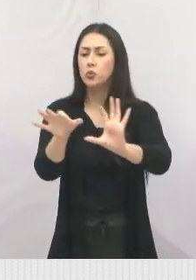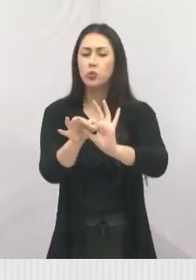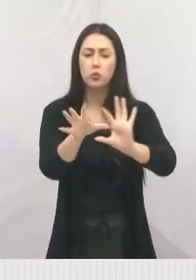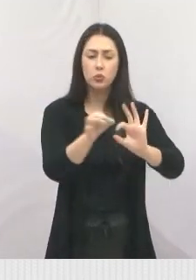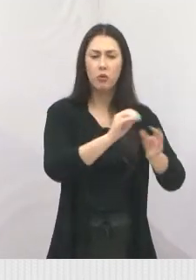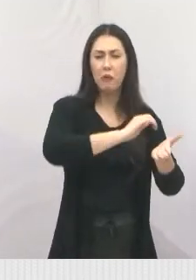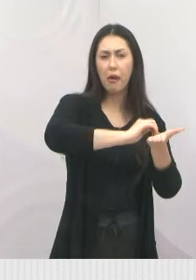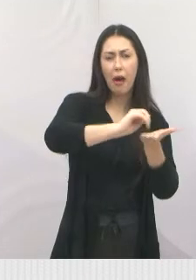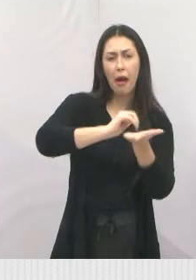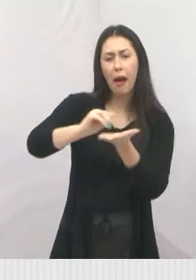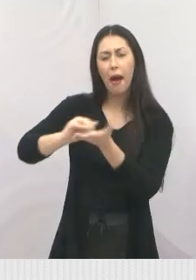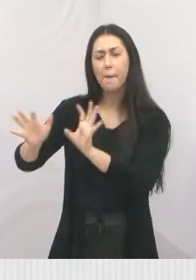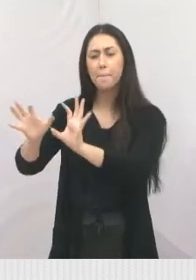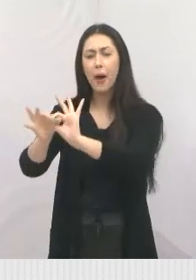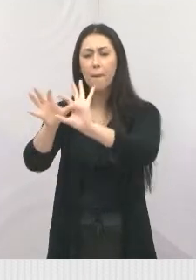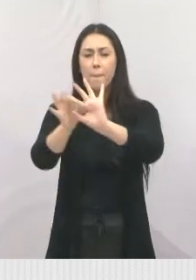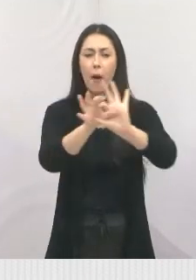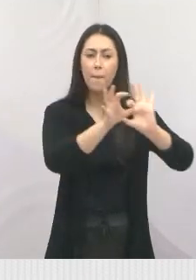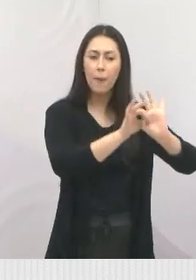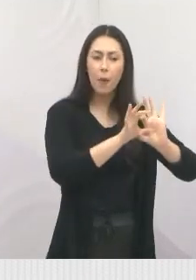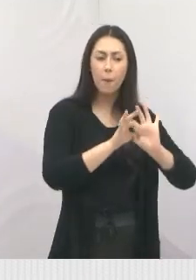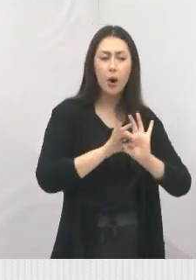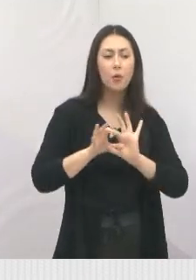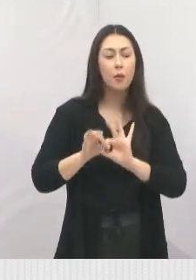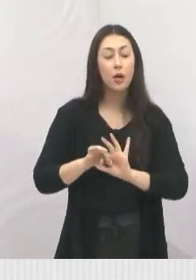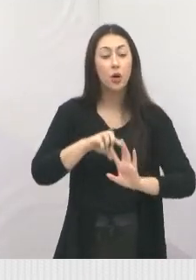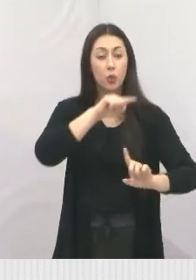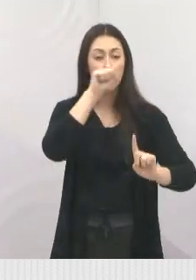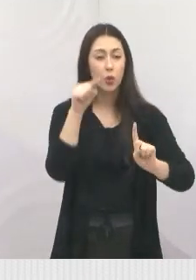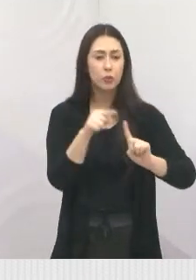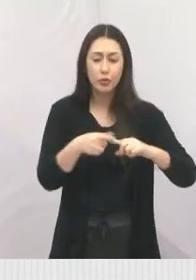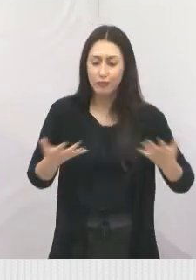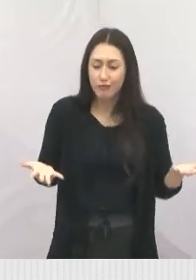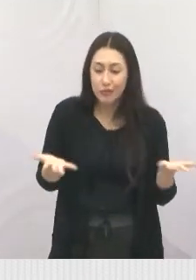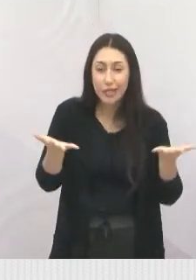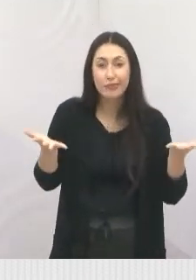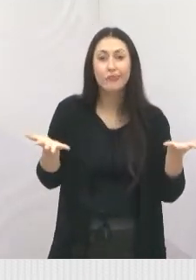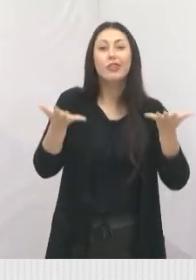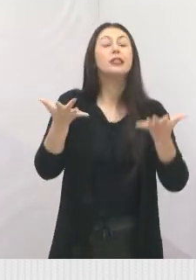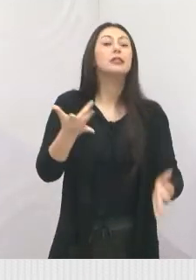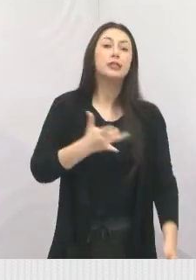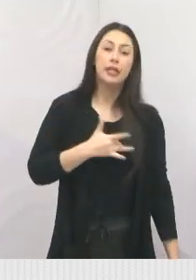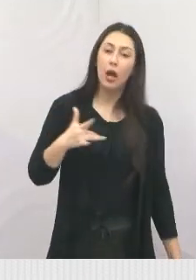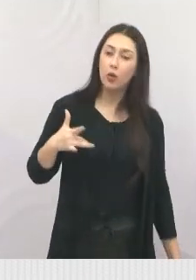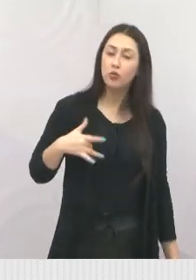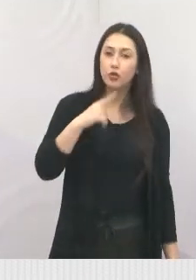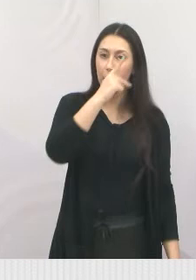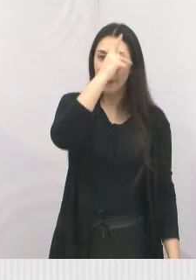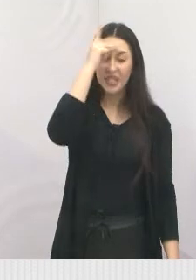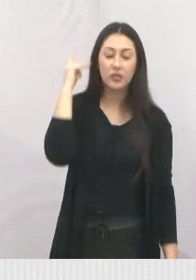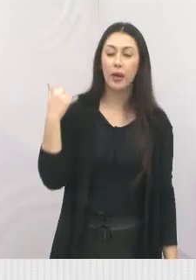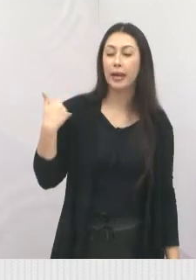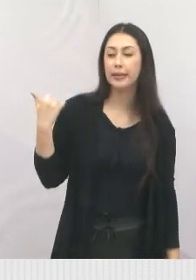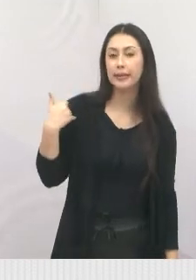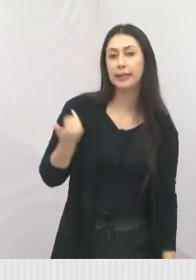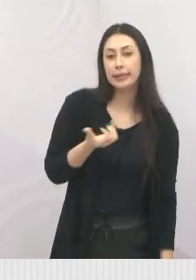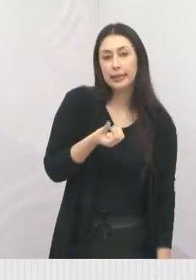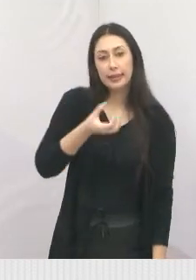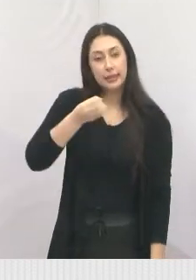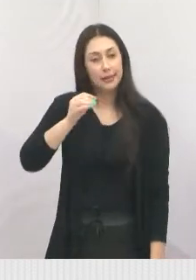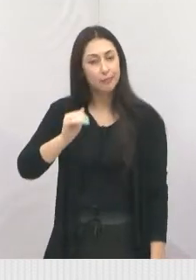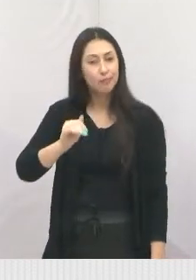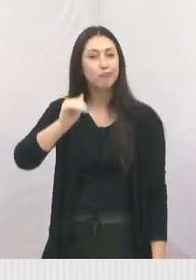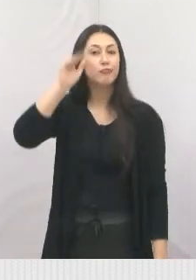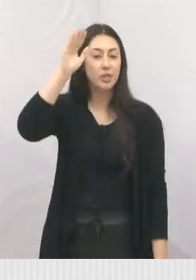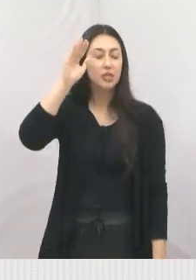todos os programas que a secretaria tem para promover mais saúde para as pessoas, para que elas se enriqueçam e